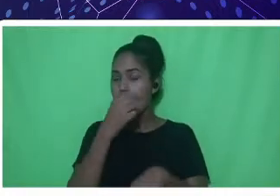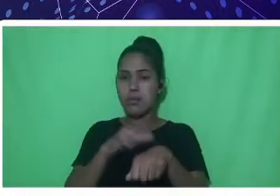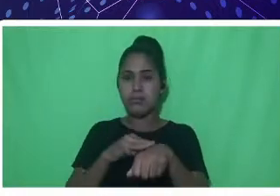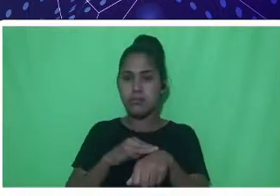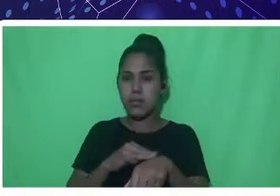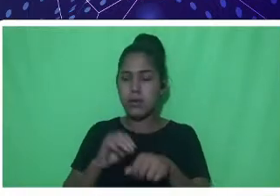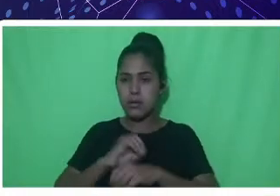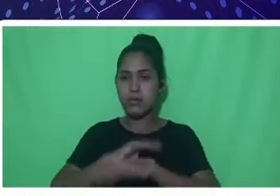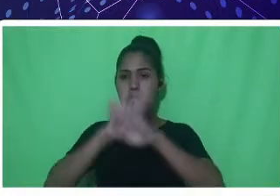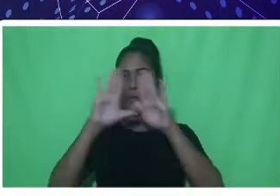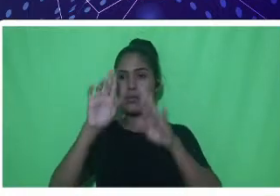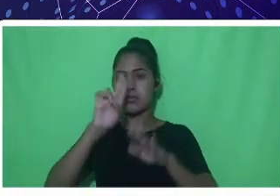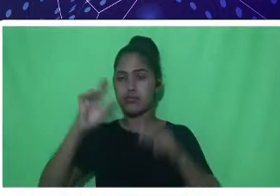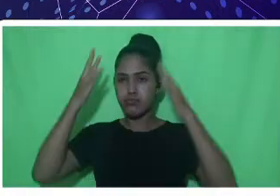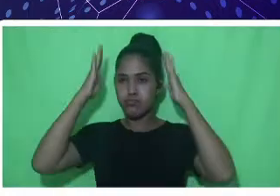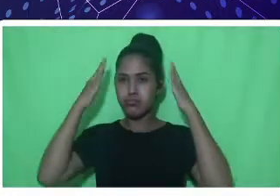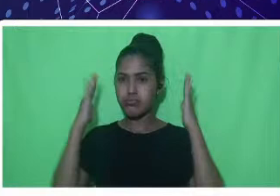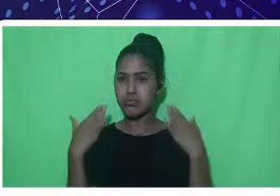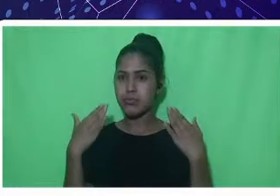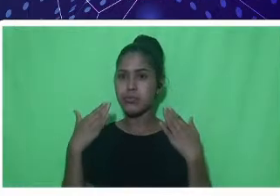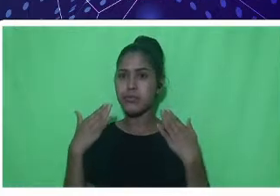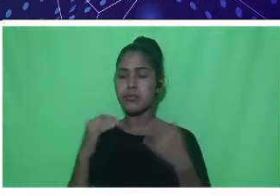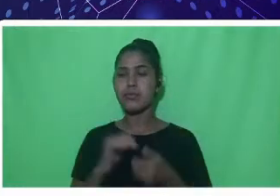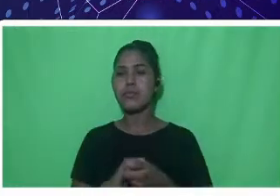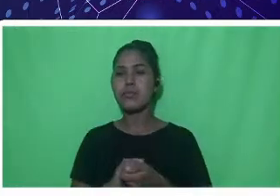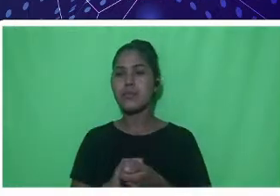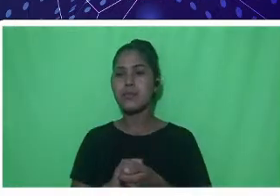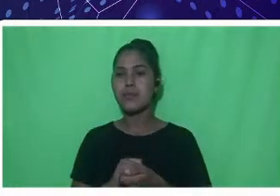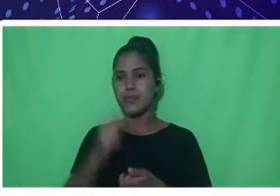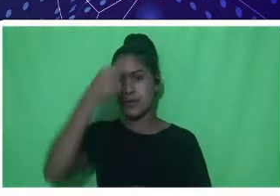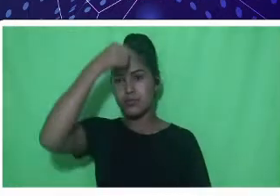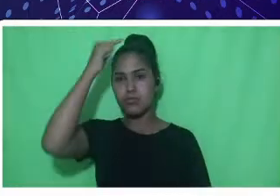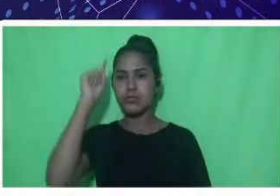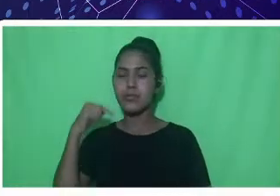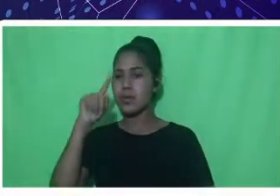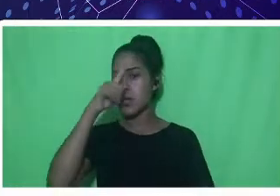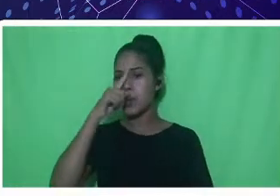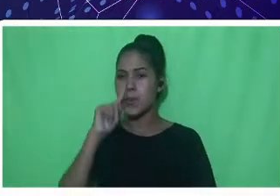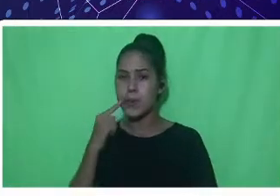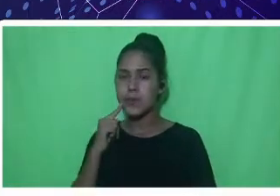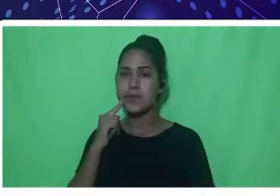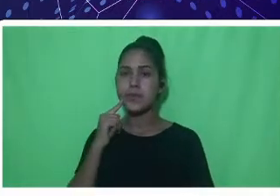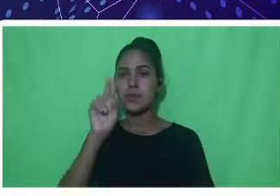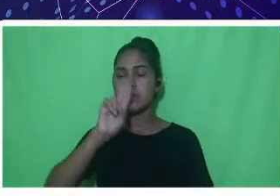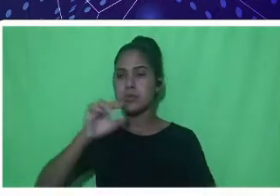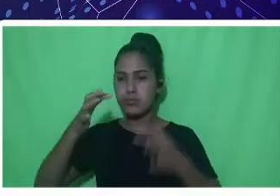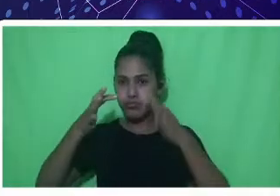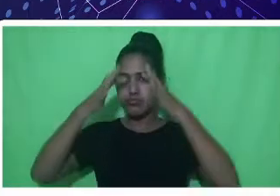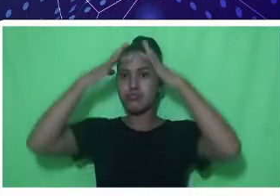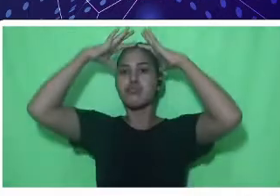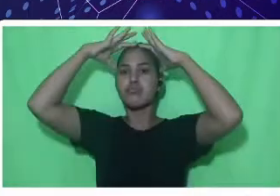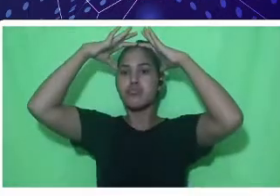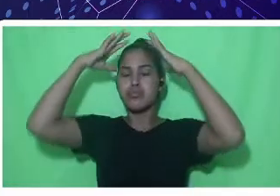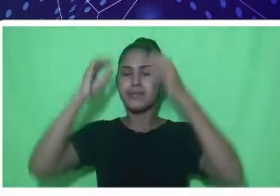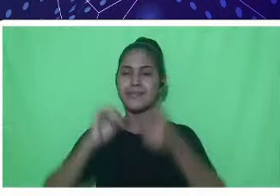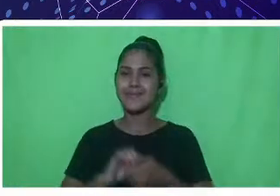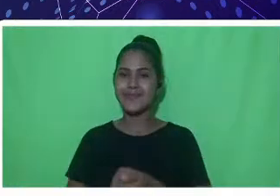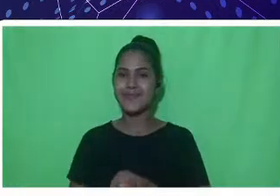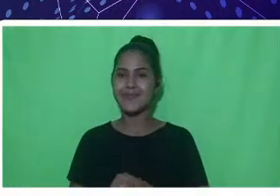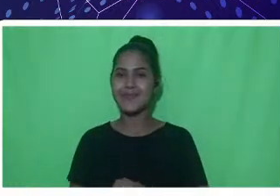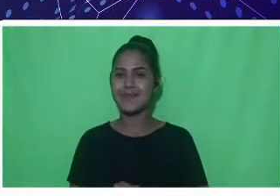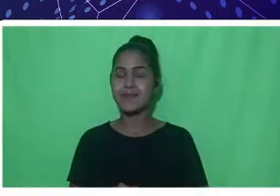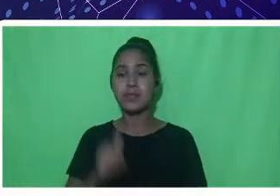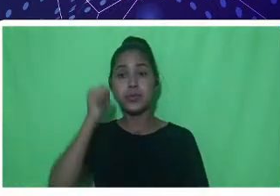curto e com uma mecha amarela, usando uma tiara para prendê-los atrás. Eu sou a mulher